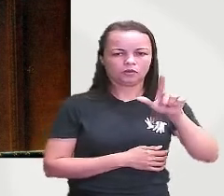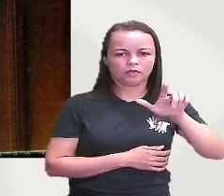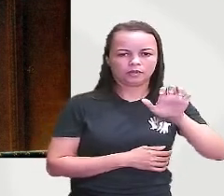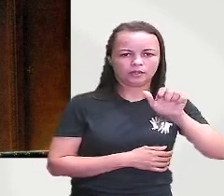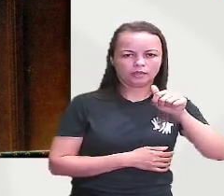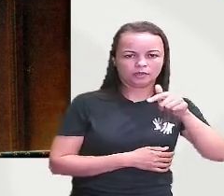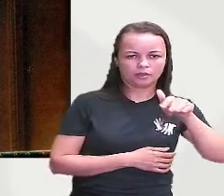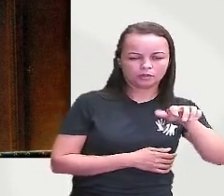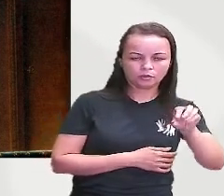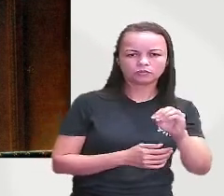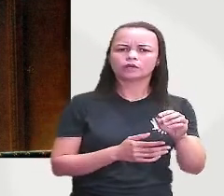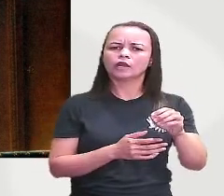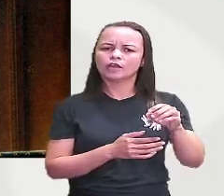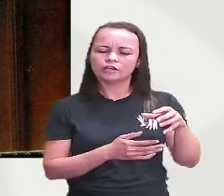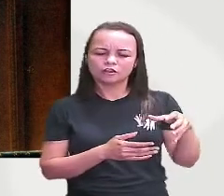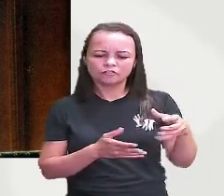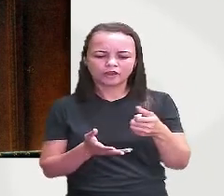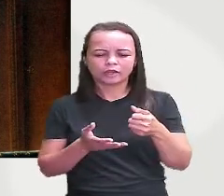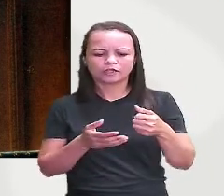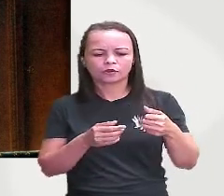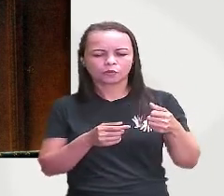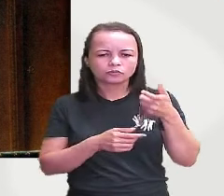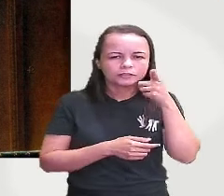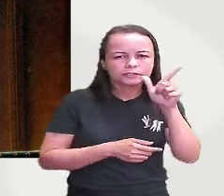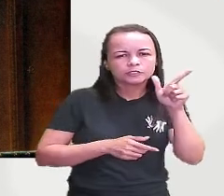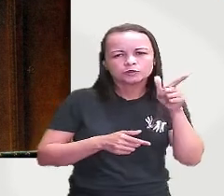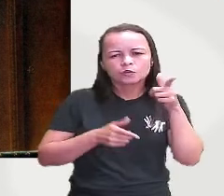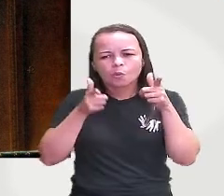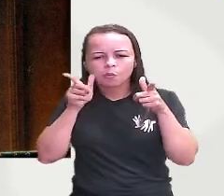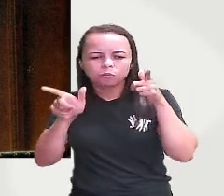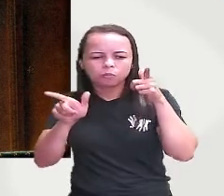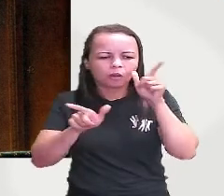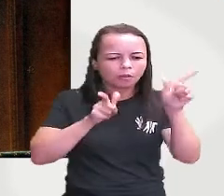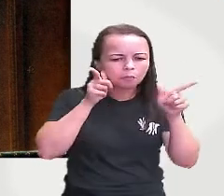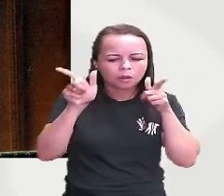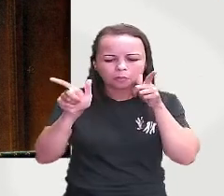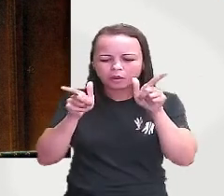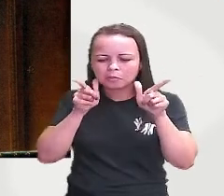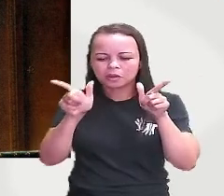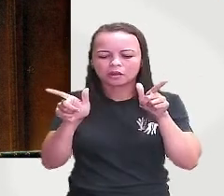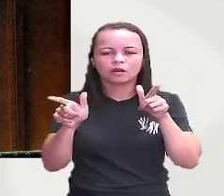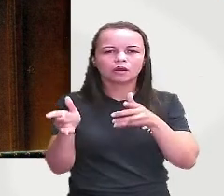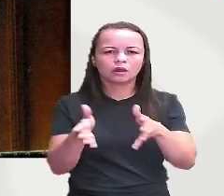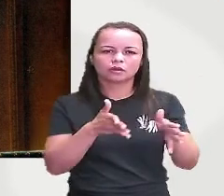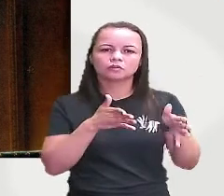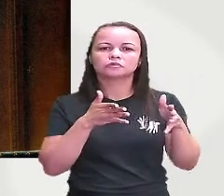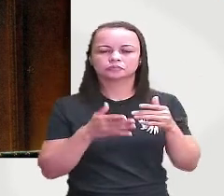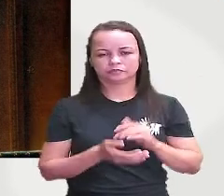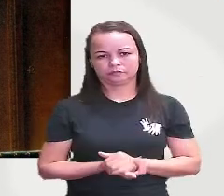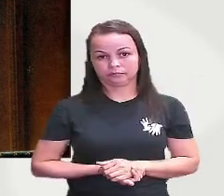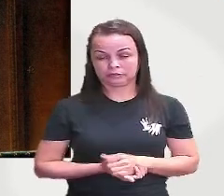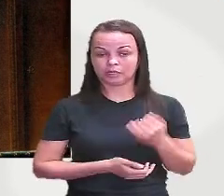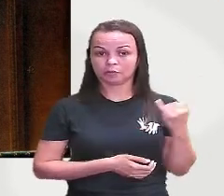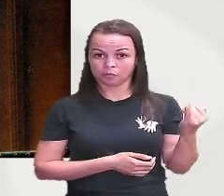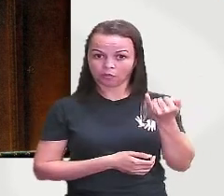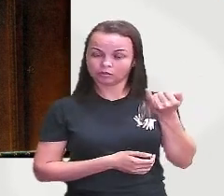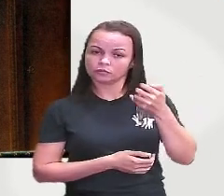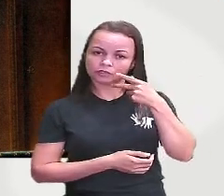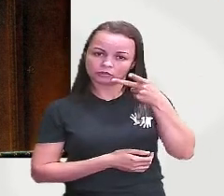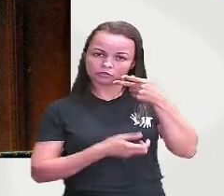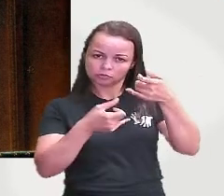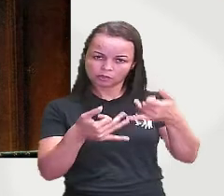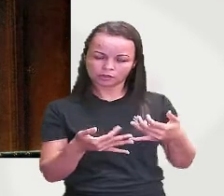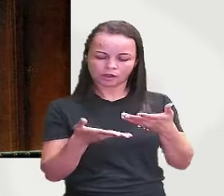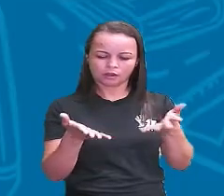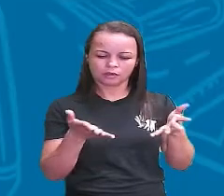conquistando outros territórios ó isso é tão importante a gente mencionar que o